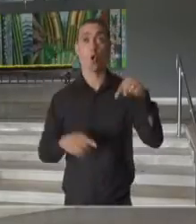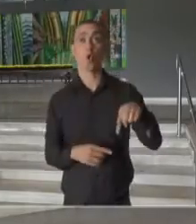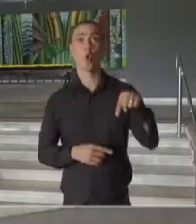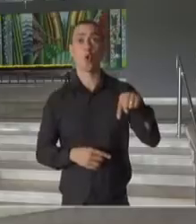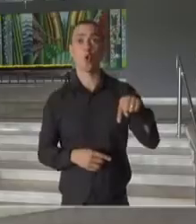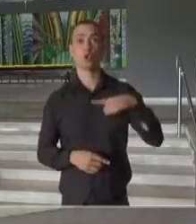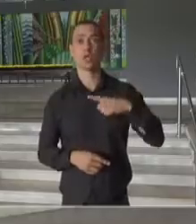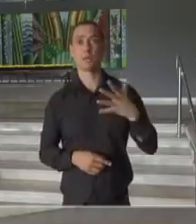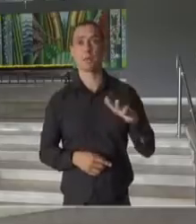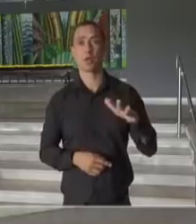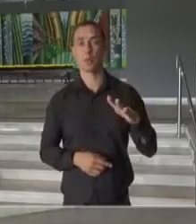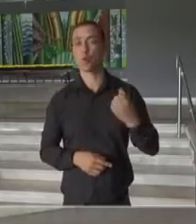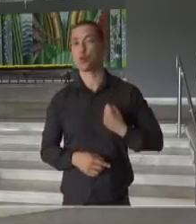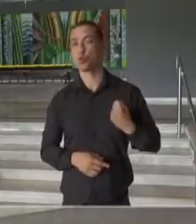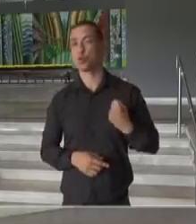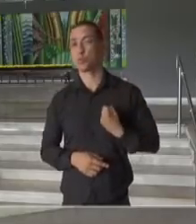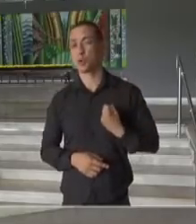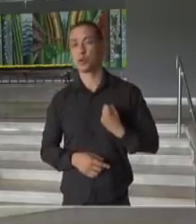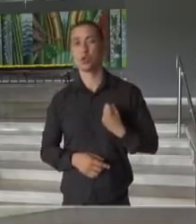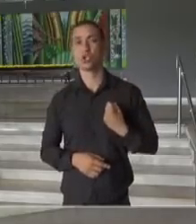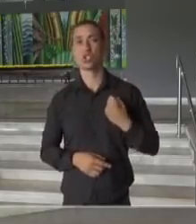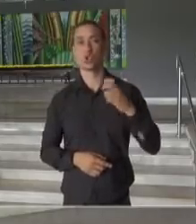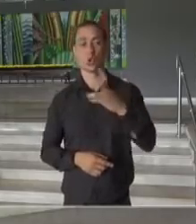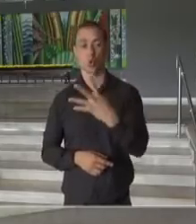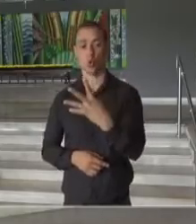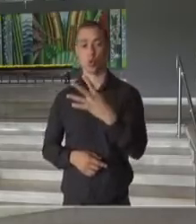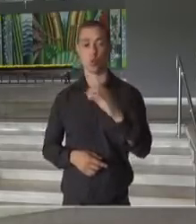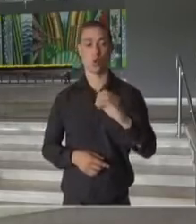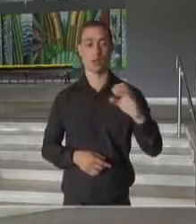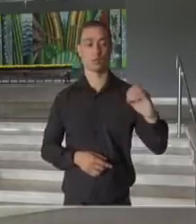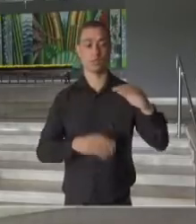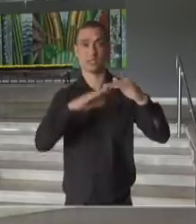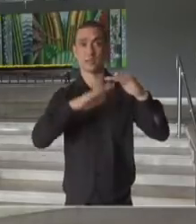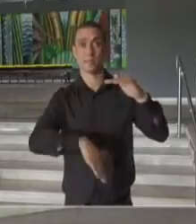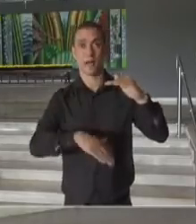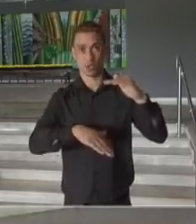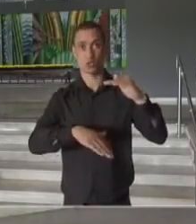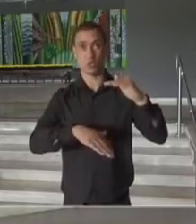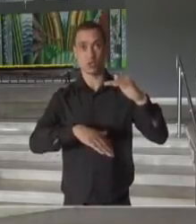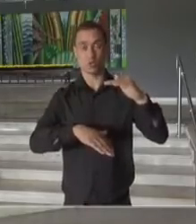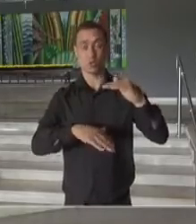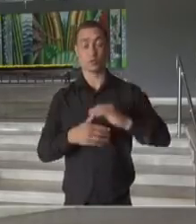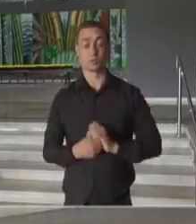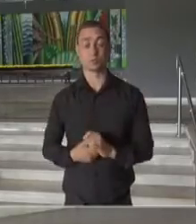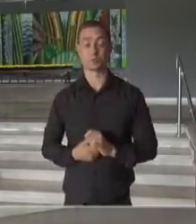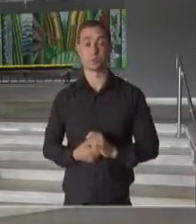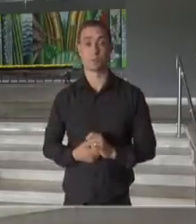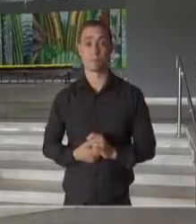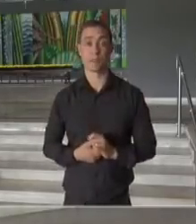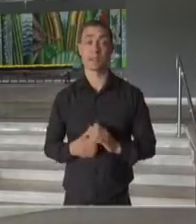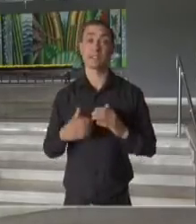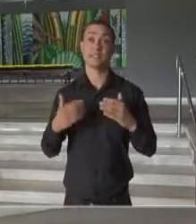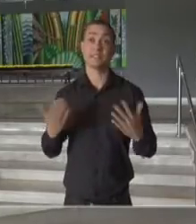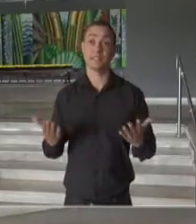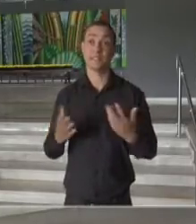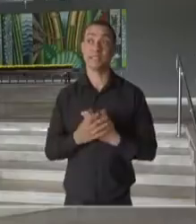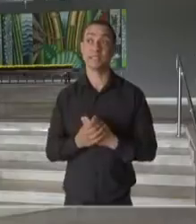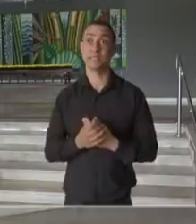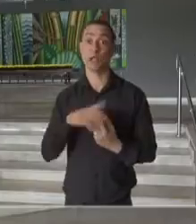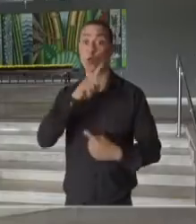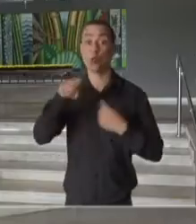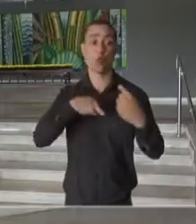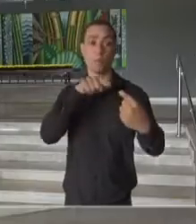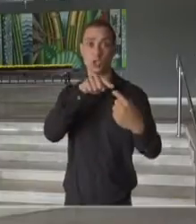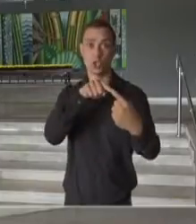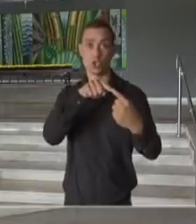estamos trabalhando com um número abaixo de 400 internações como média móvel e nós temos como